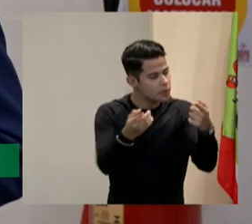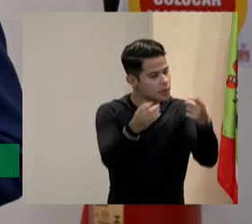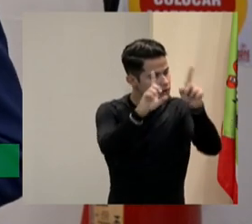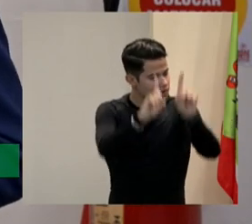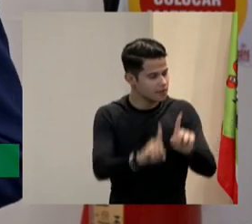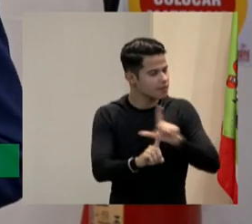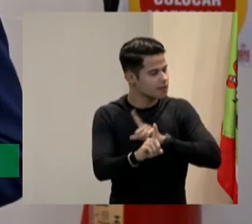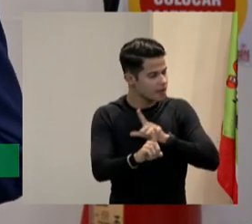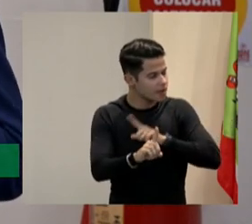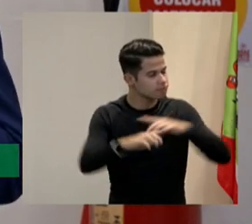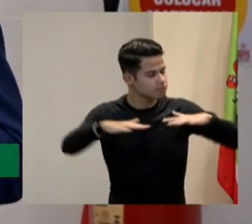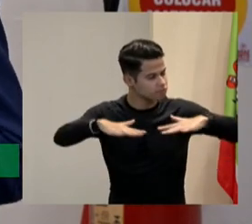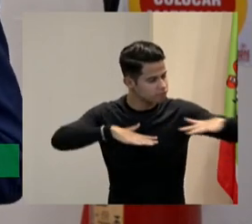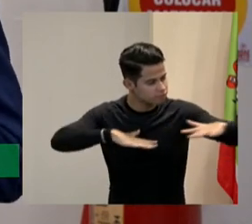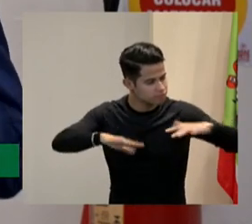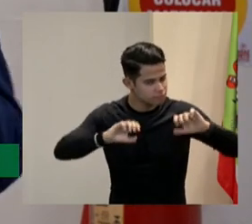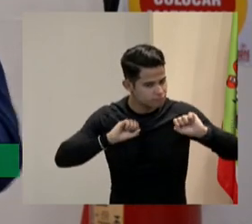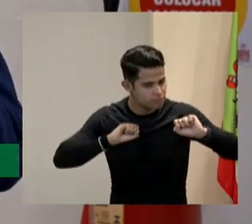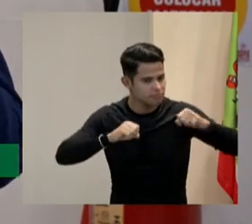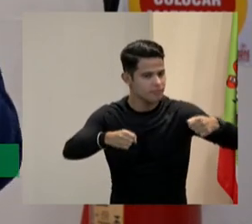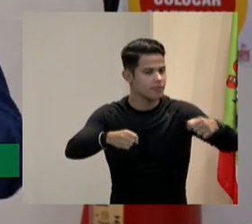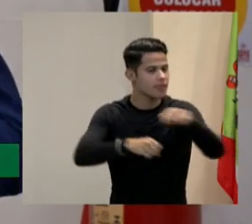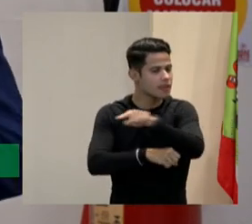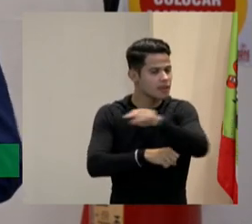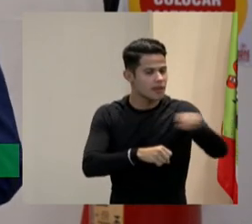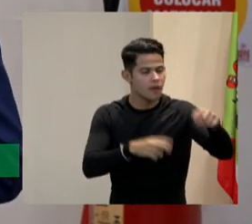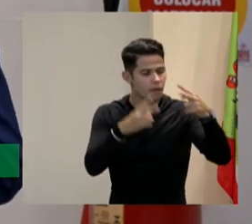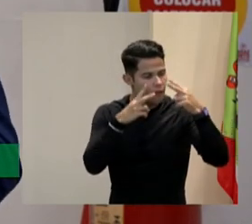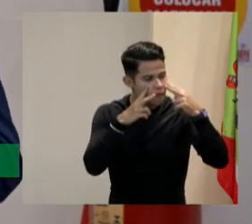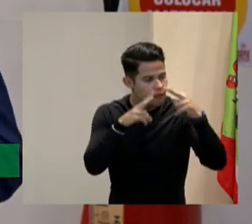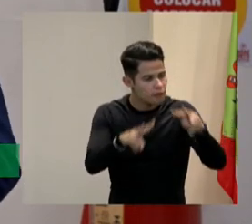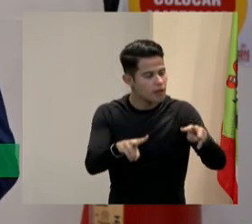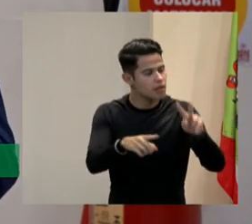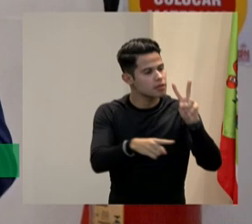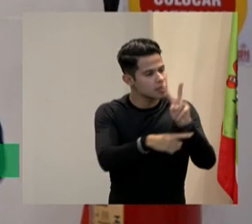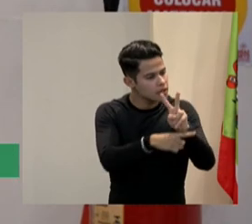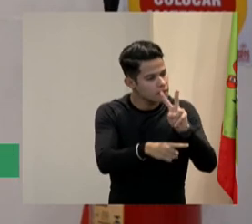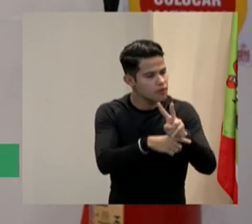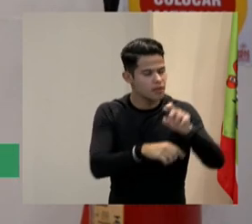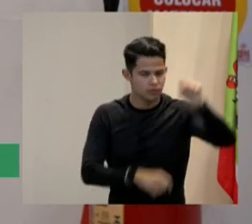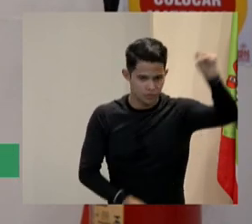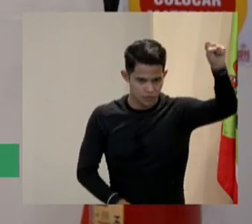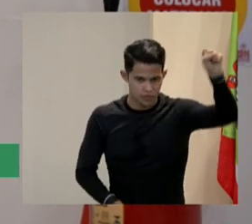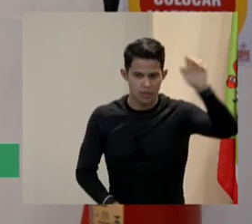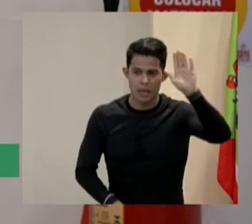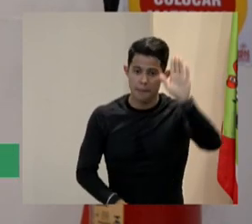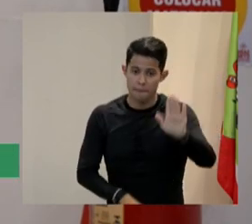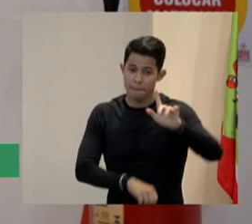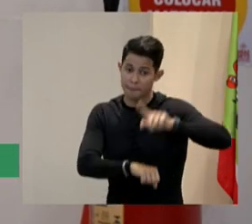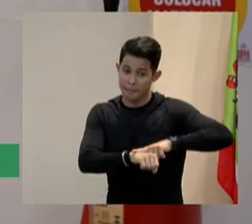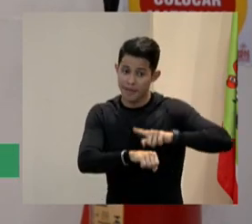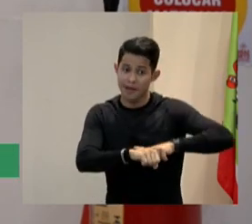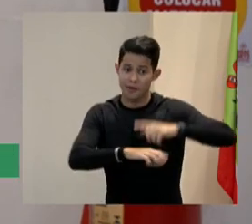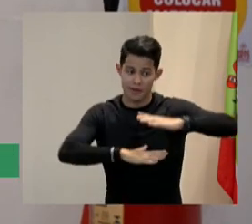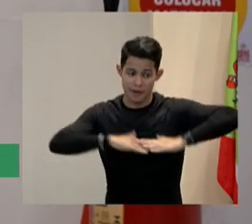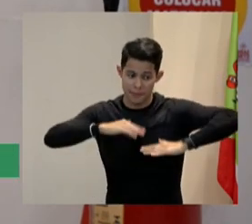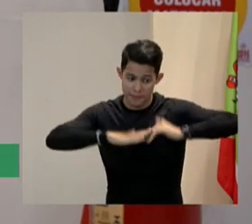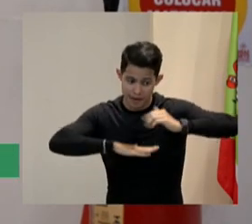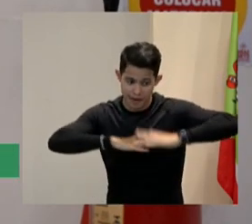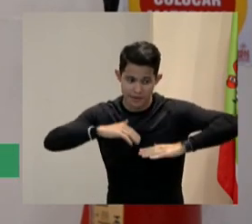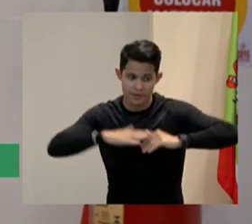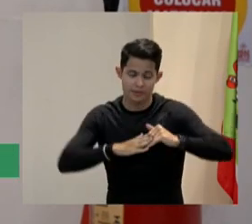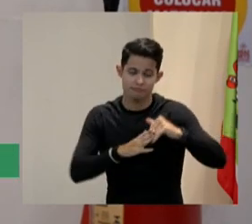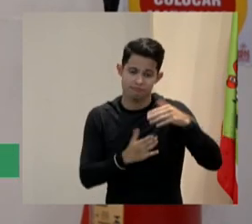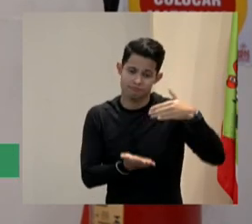ligado ao movimento você vem defende levanta a bandeira mas quando muitas vezes você vai colocar em prática é